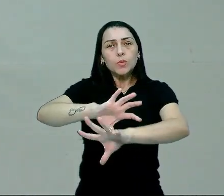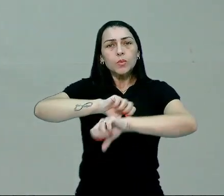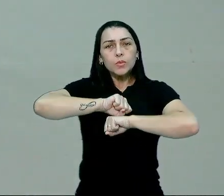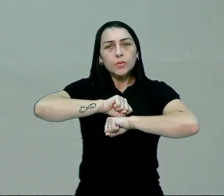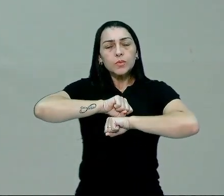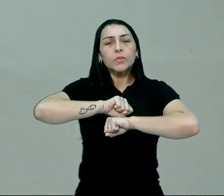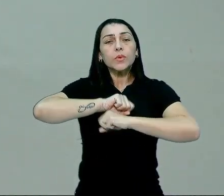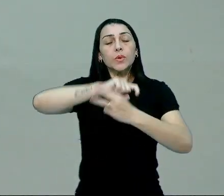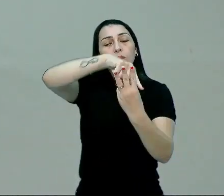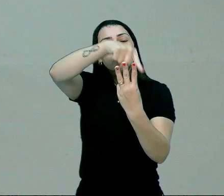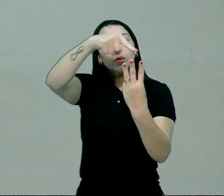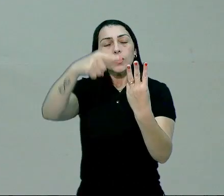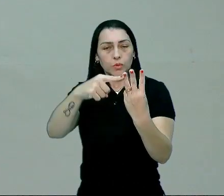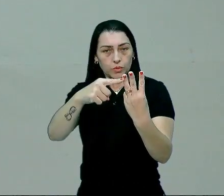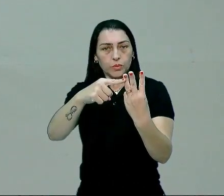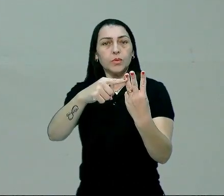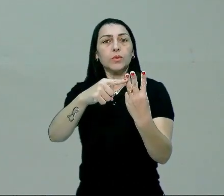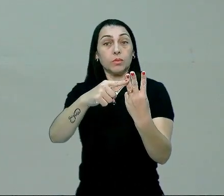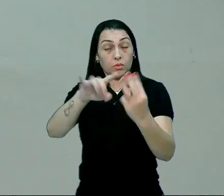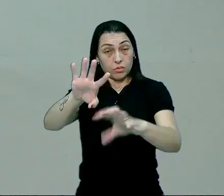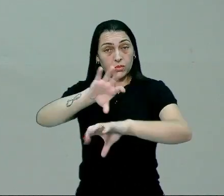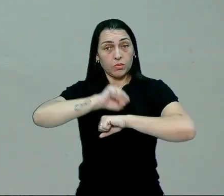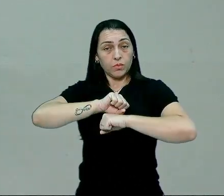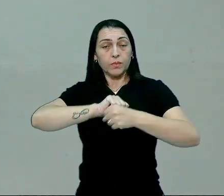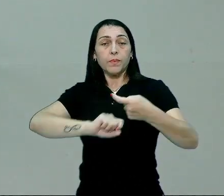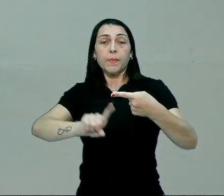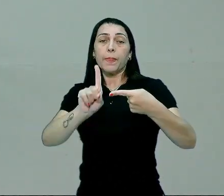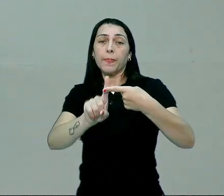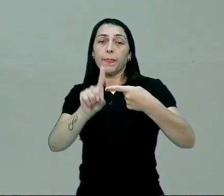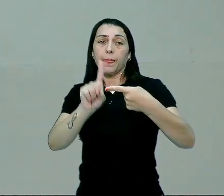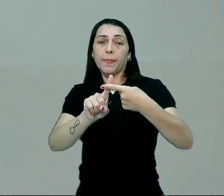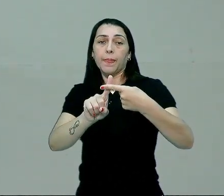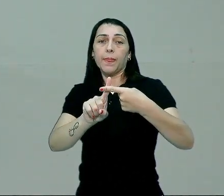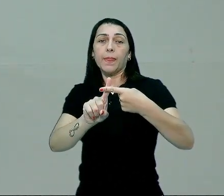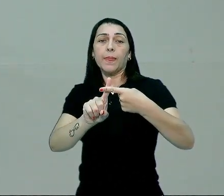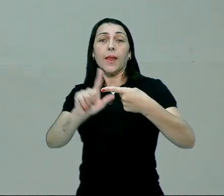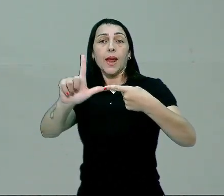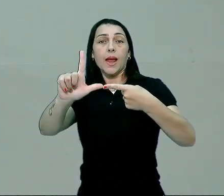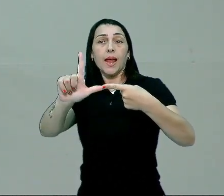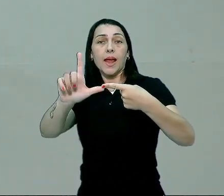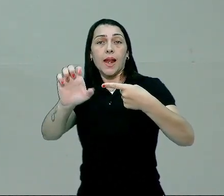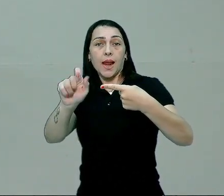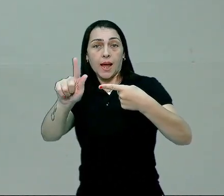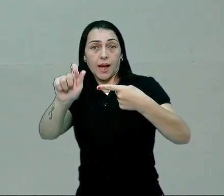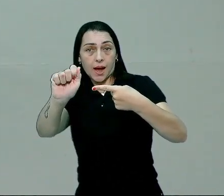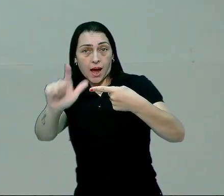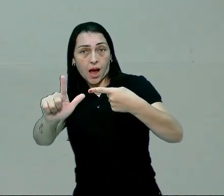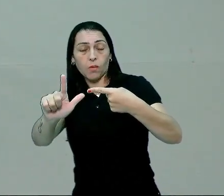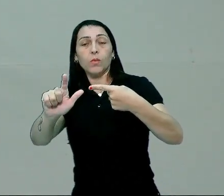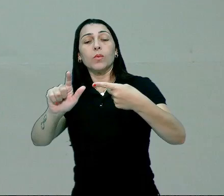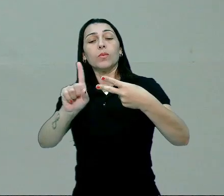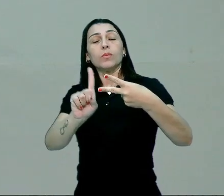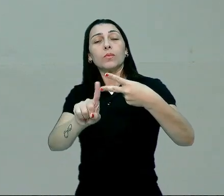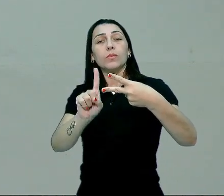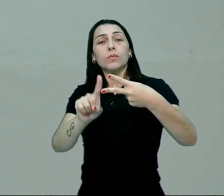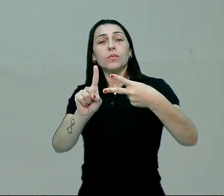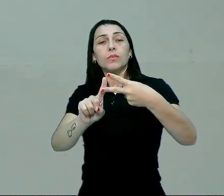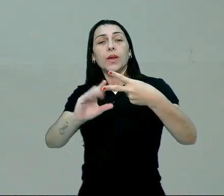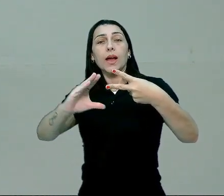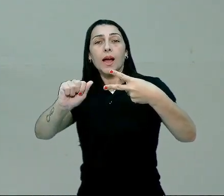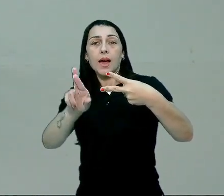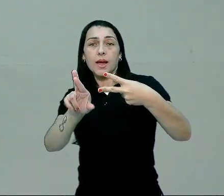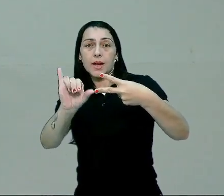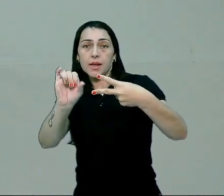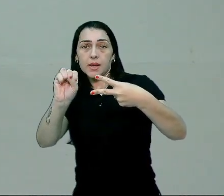E os três tipos puros de dominação são dominação legal ou burocrática, dominação